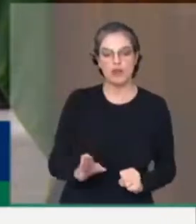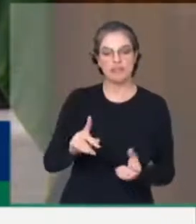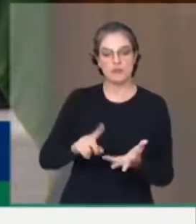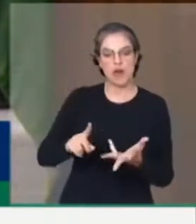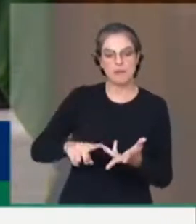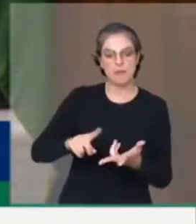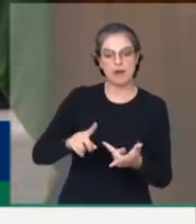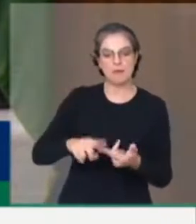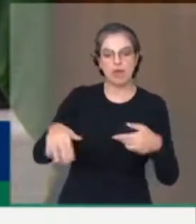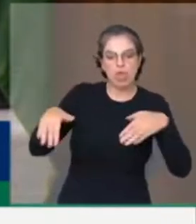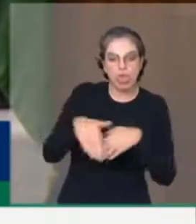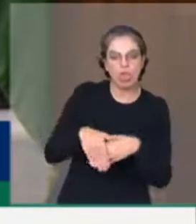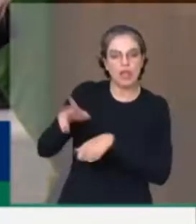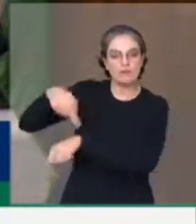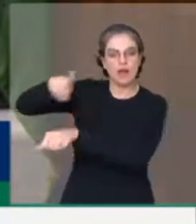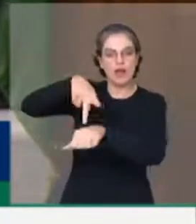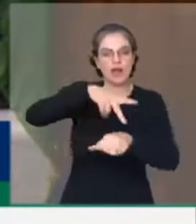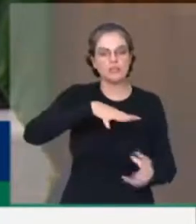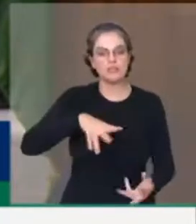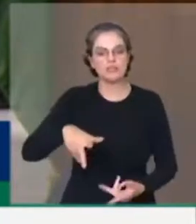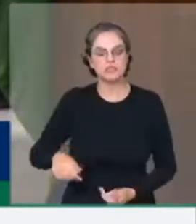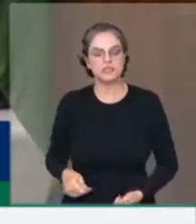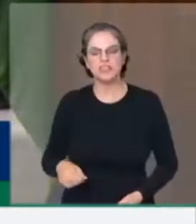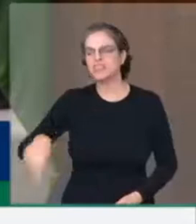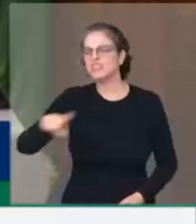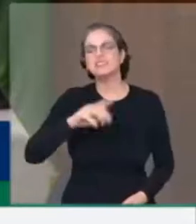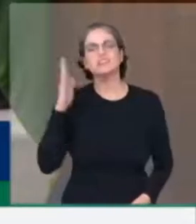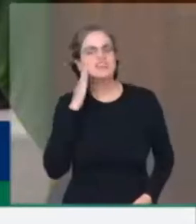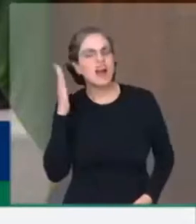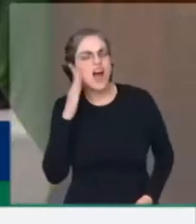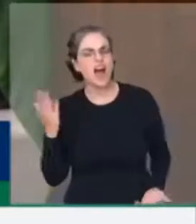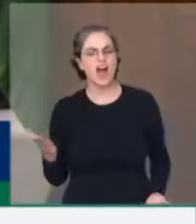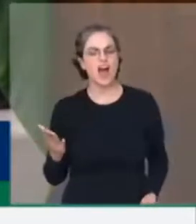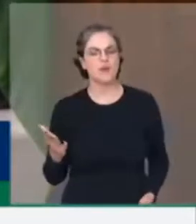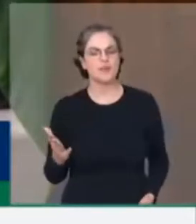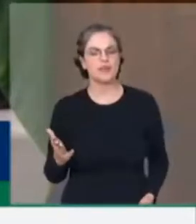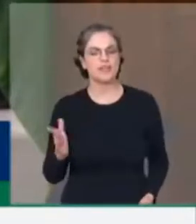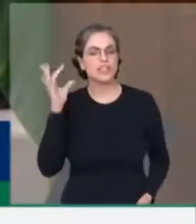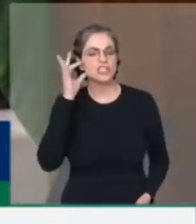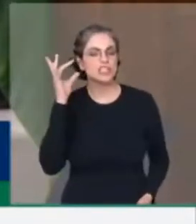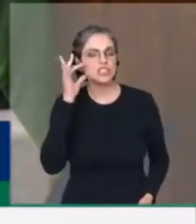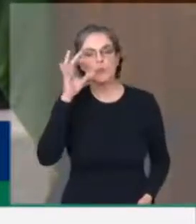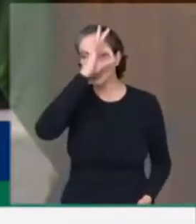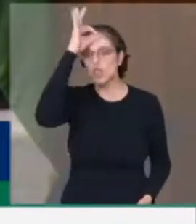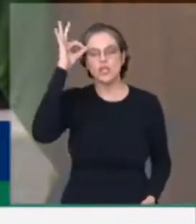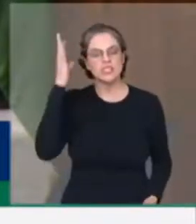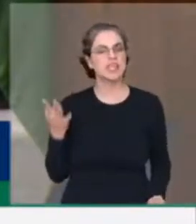internacional. Todos aqui sabiam da perseguição e que a Lula era a Dilma era inocente.